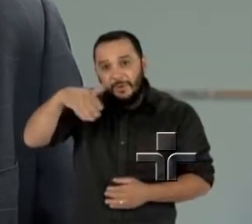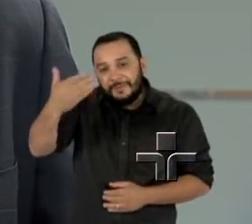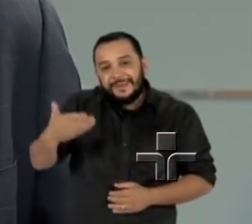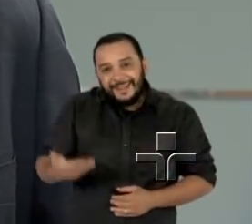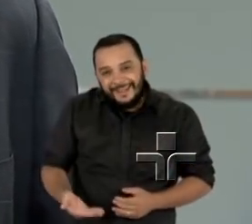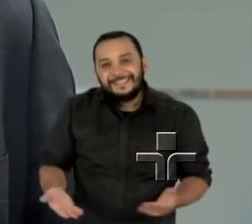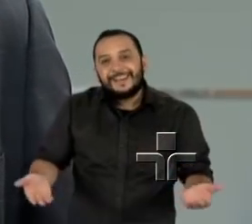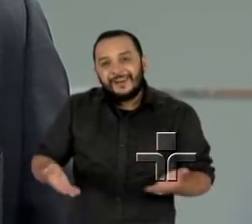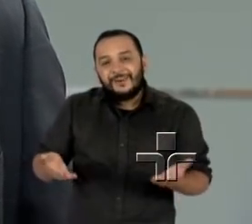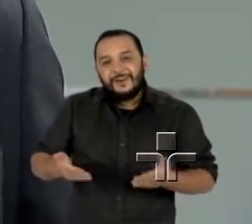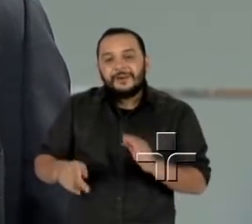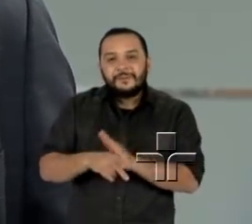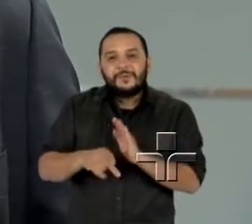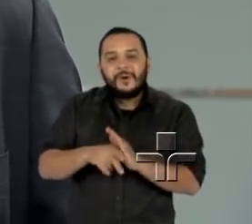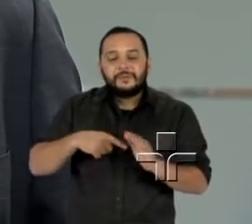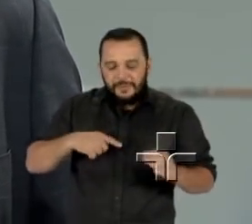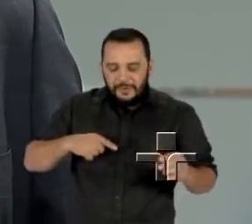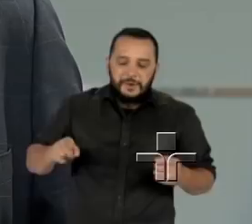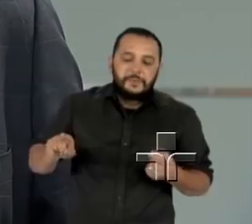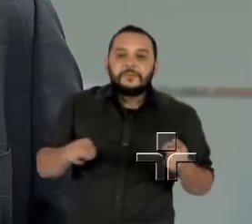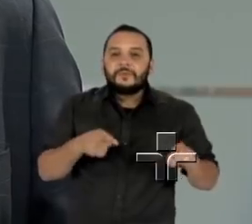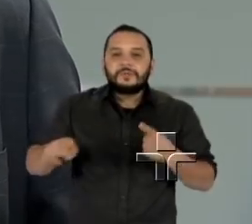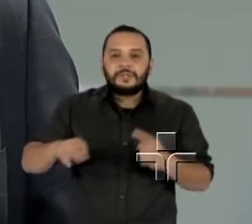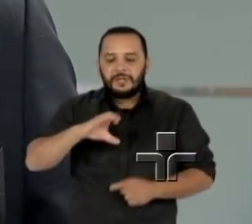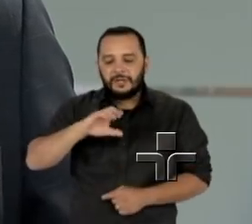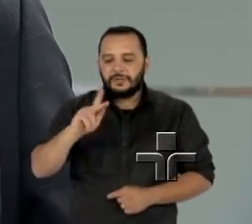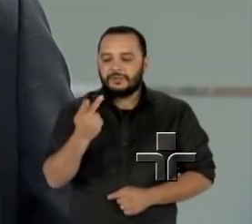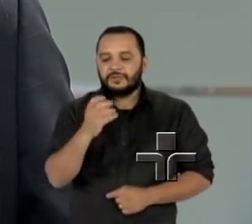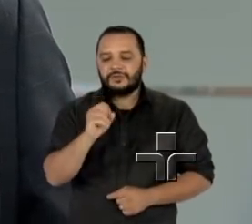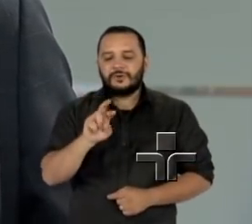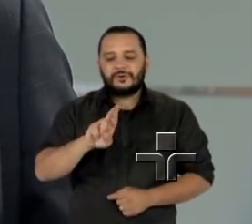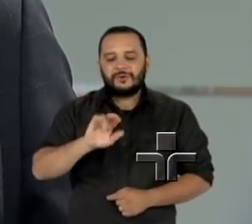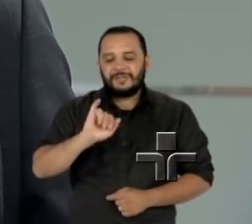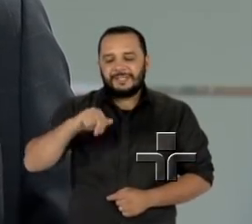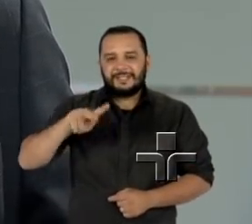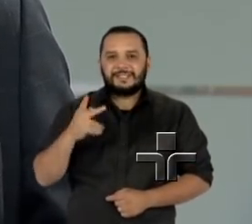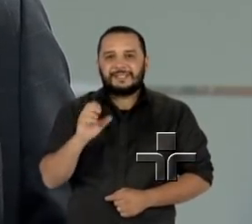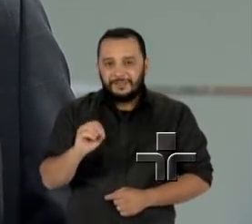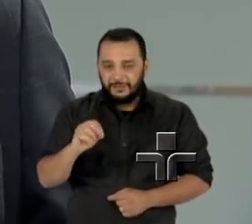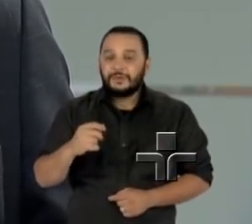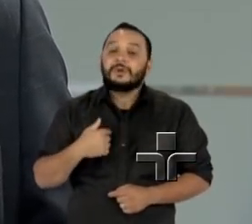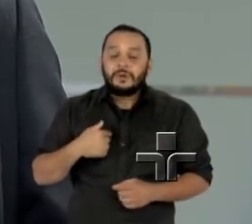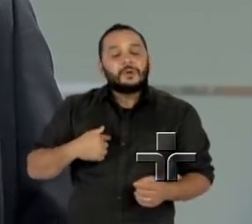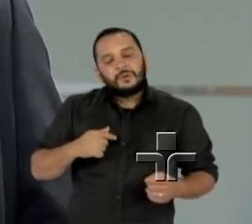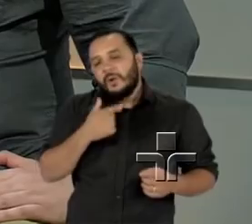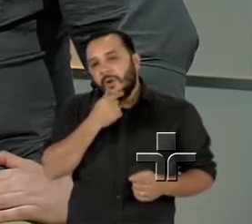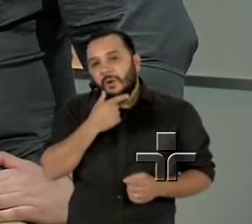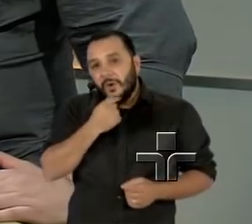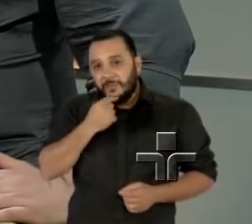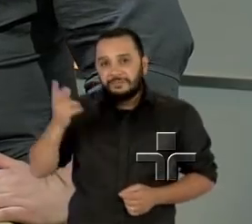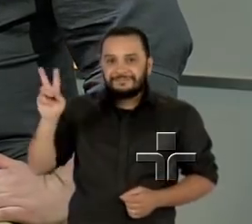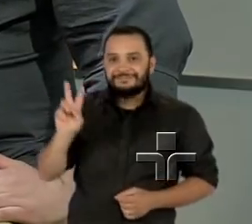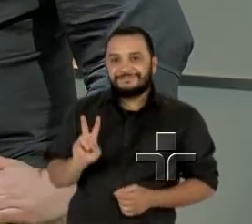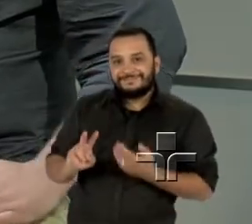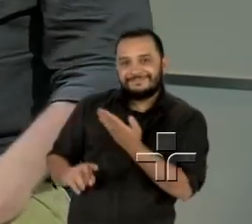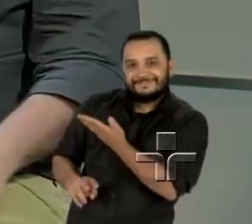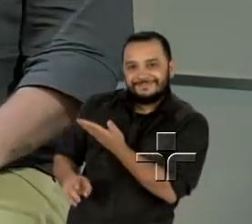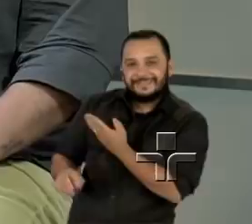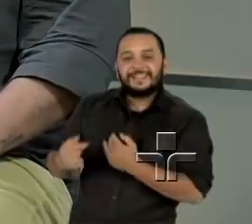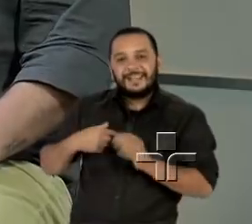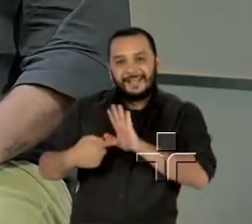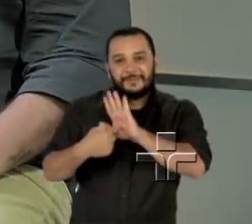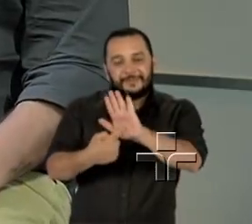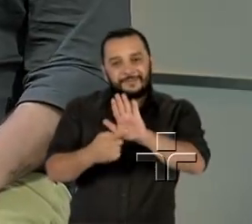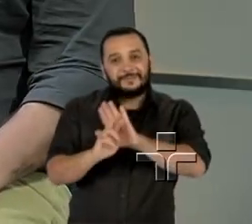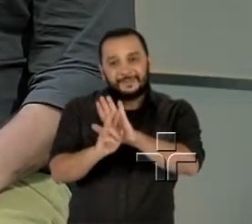chorinho. O músico e compositor Júnior Alves, acompanhado pelo Kleber Sanches, hoje representam todos os artistas